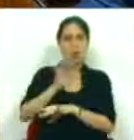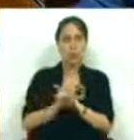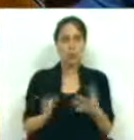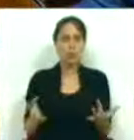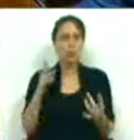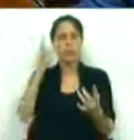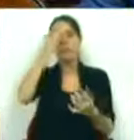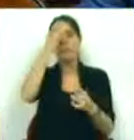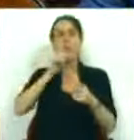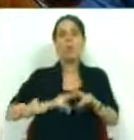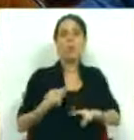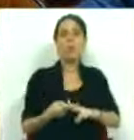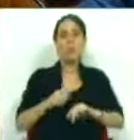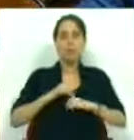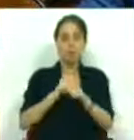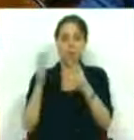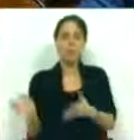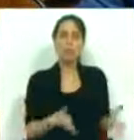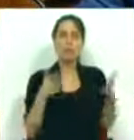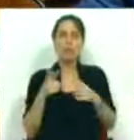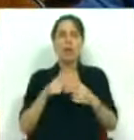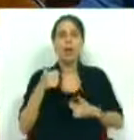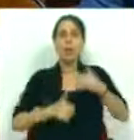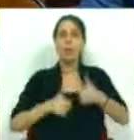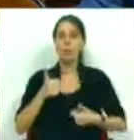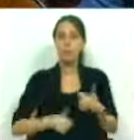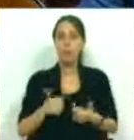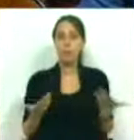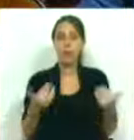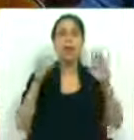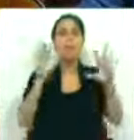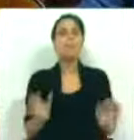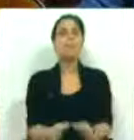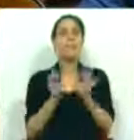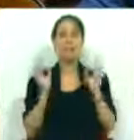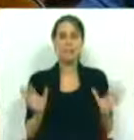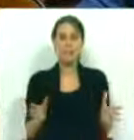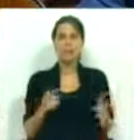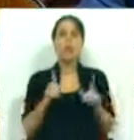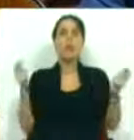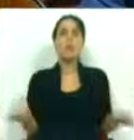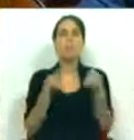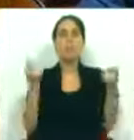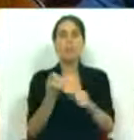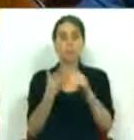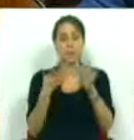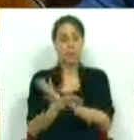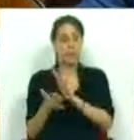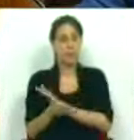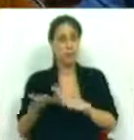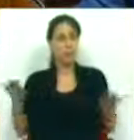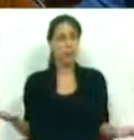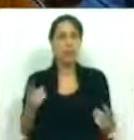tendo em vista o reforço da nossa produtividade e competitividade, mas, igualmente, para promover a empregabilidade.